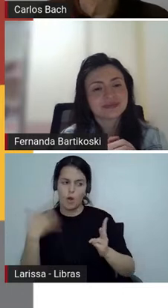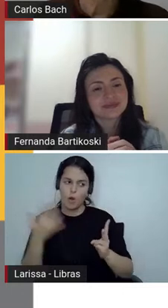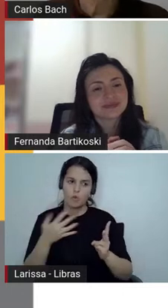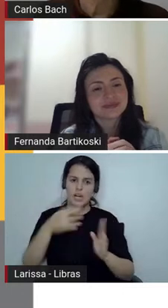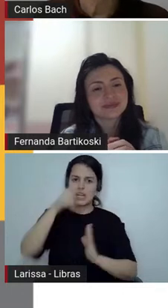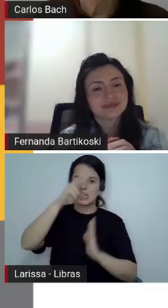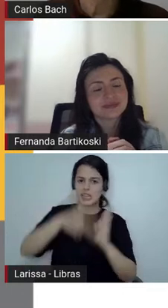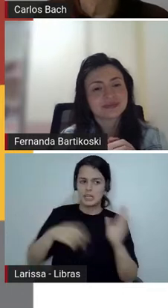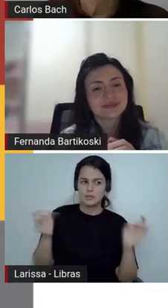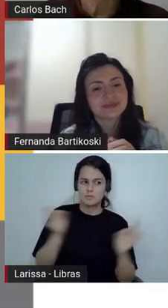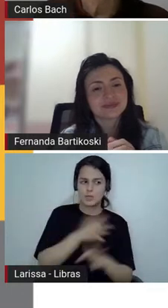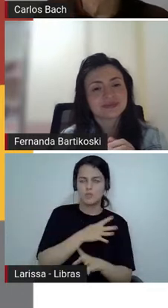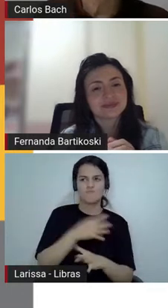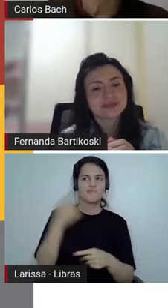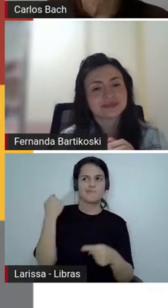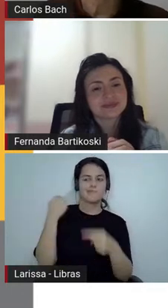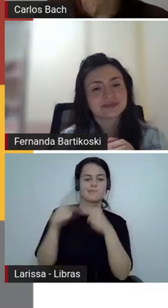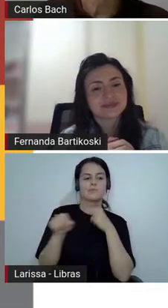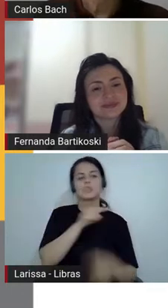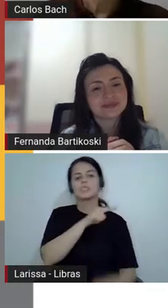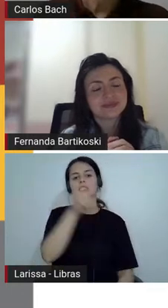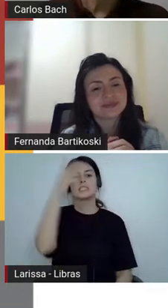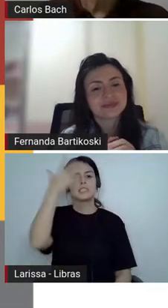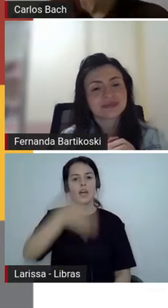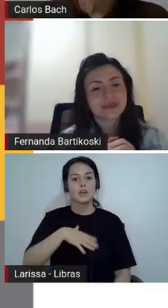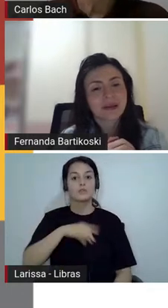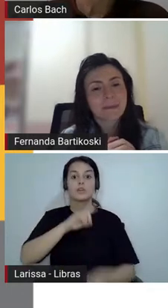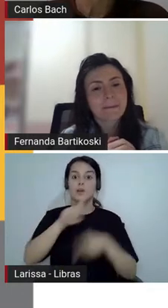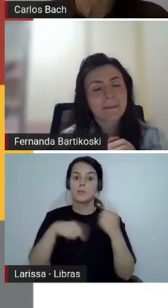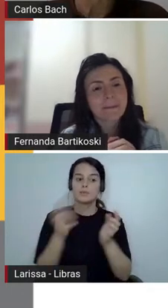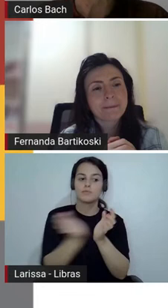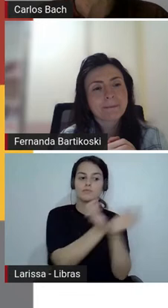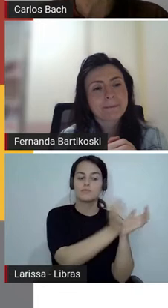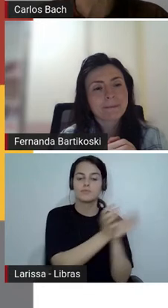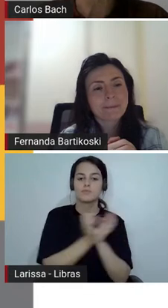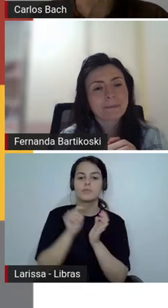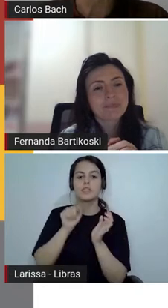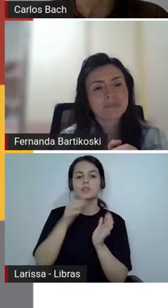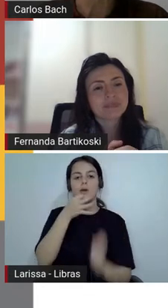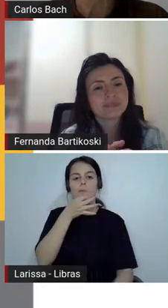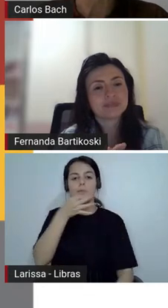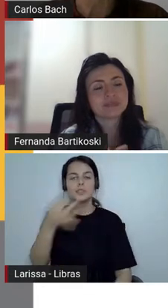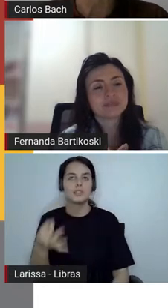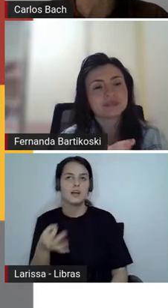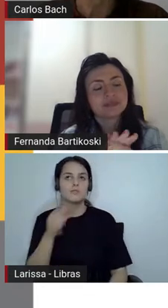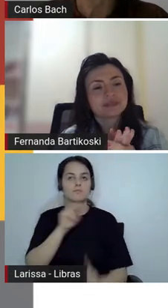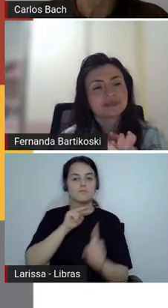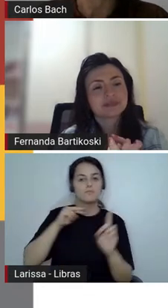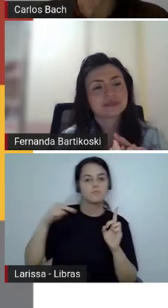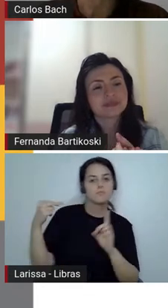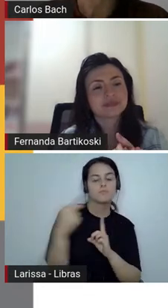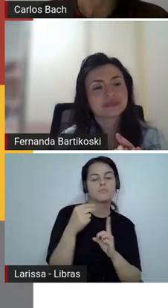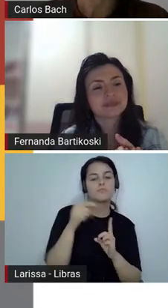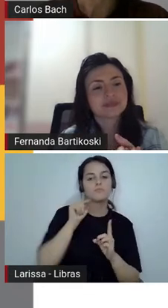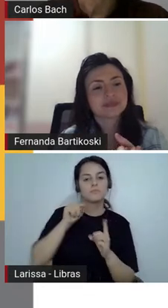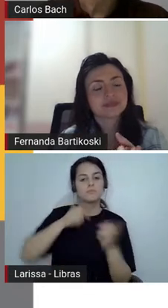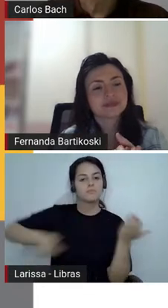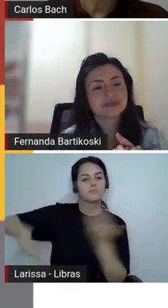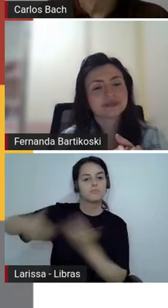compartilha suas percepções sobre as imagens e os textos as imagens escolhidas se alinham a cada texto por quê